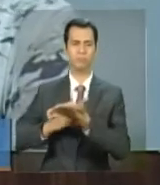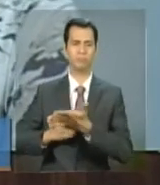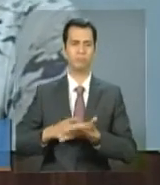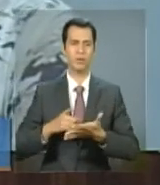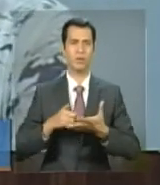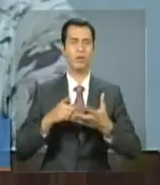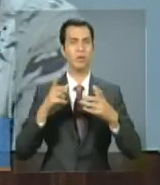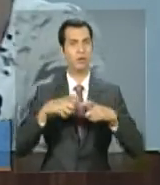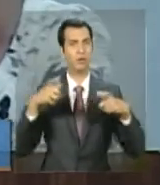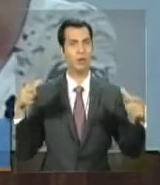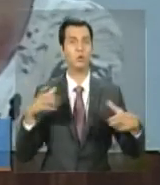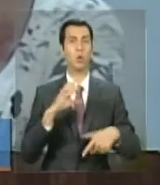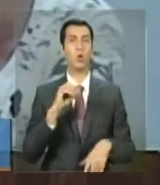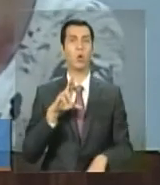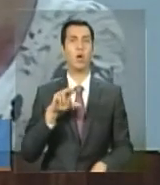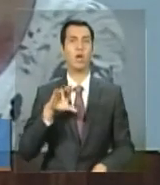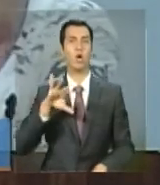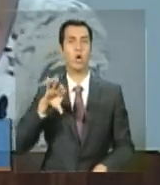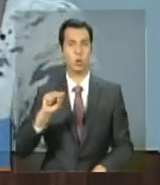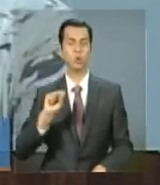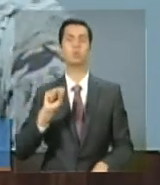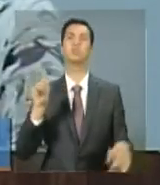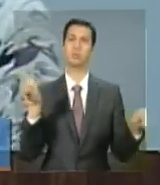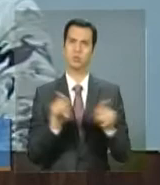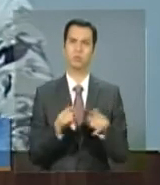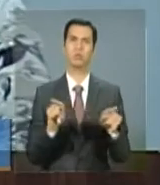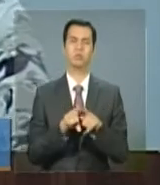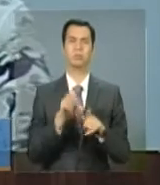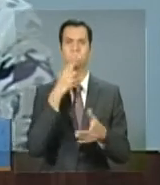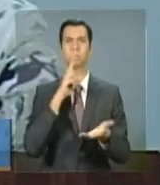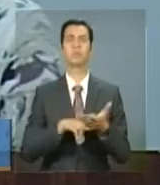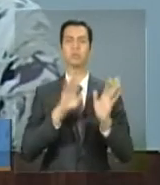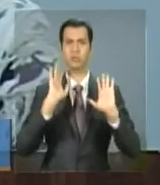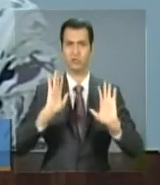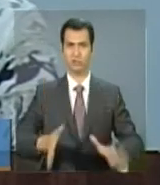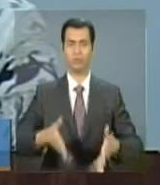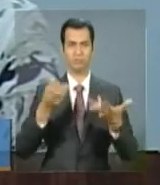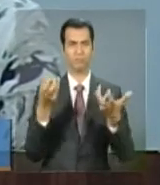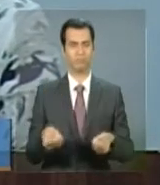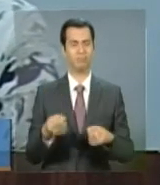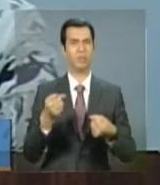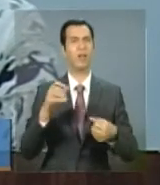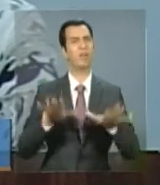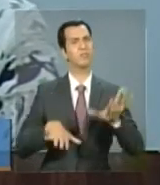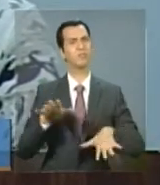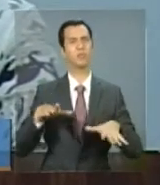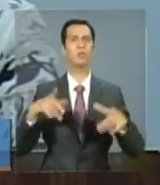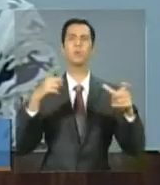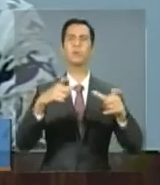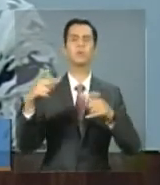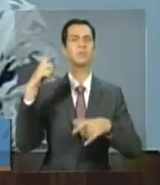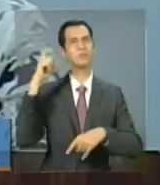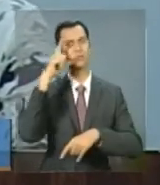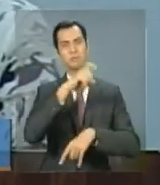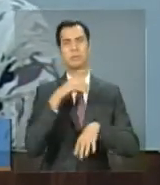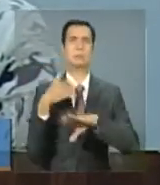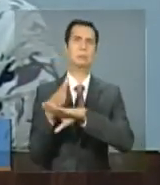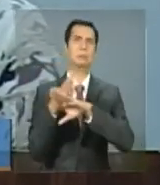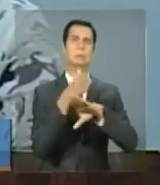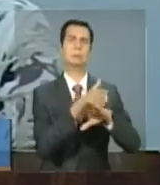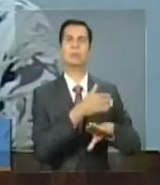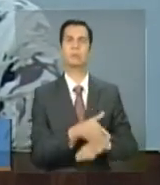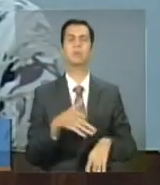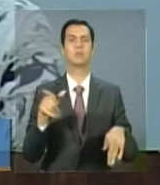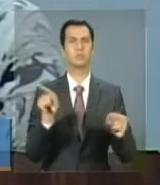Os correios já se colocaram à disposição, em locais de difícil acesso, nos ajudar a fazer a busca ativa de famílias